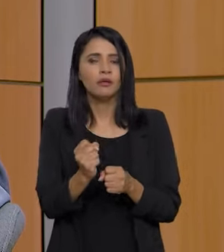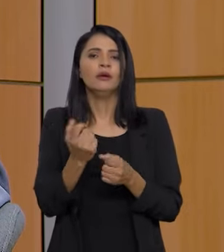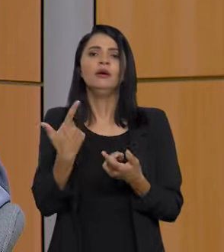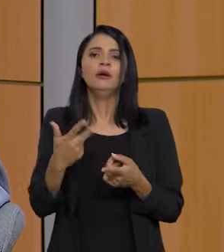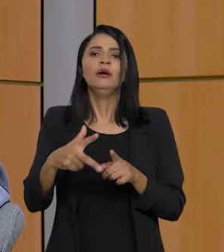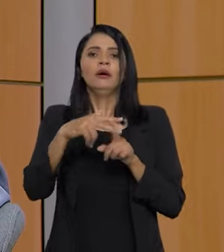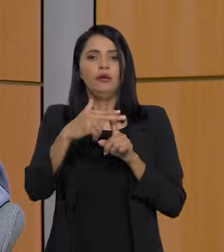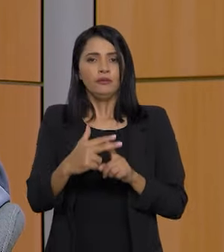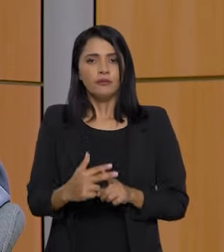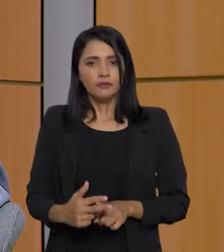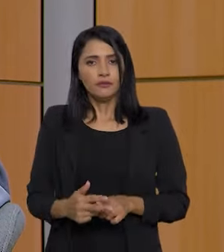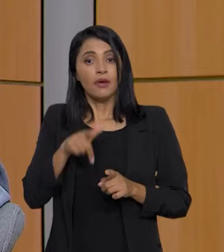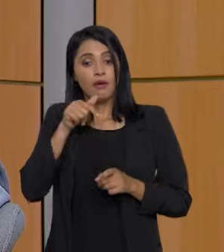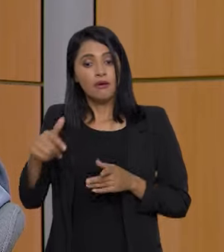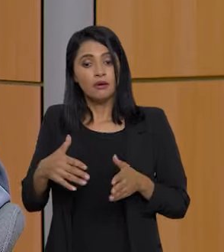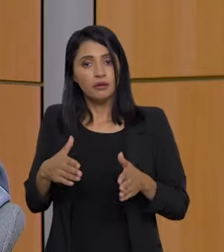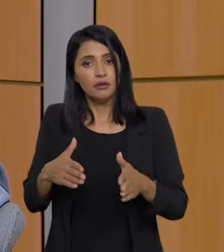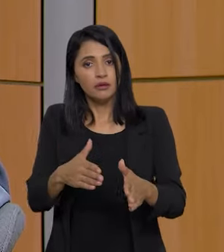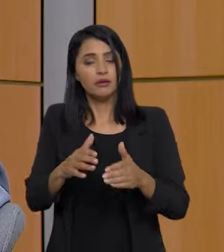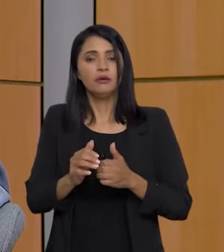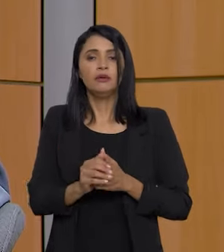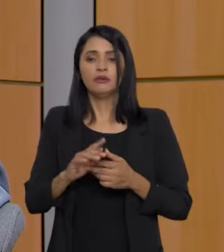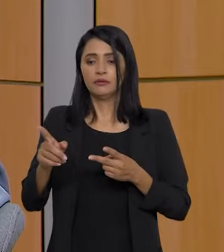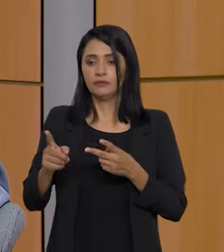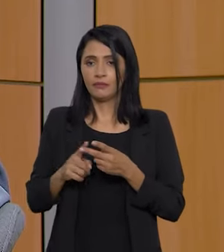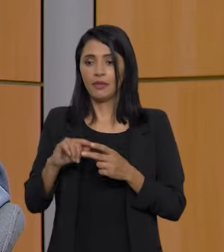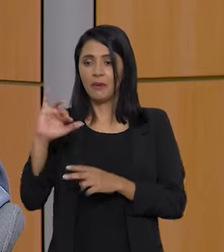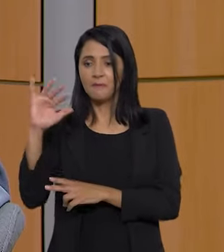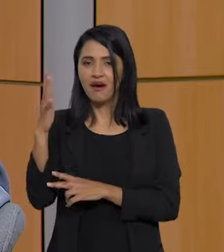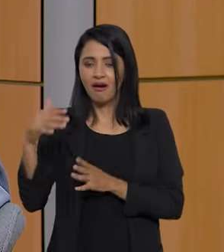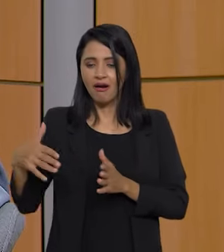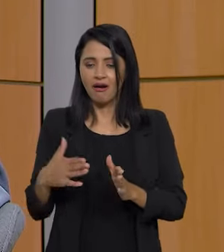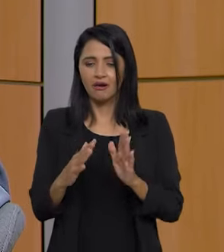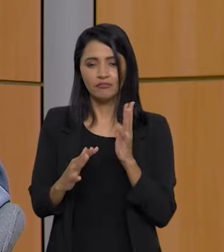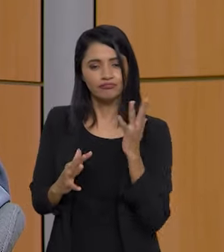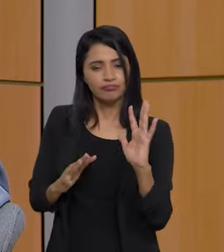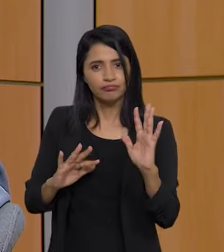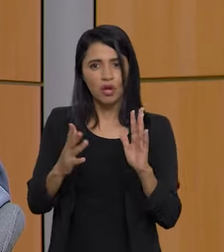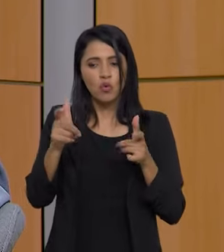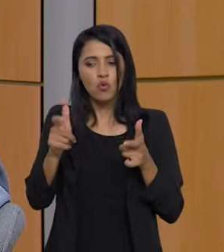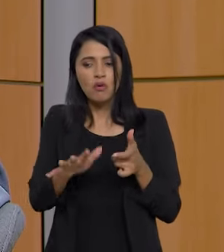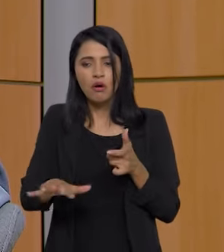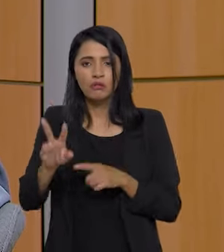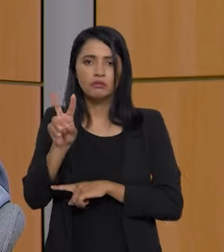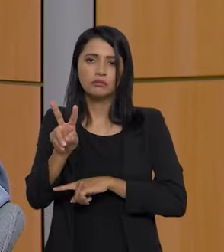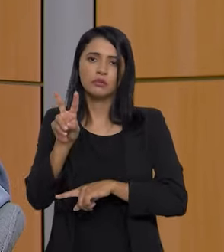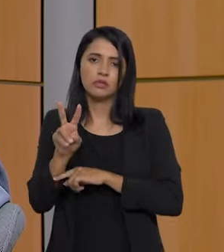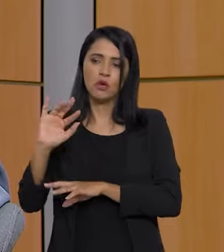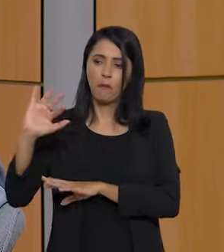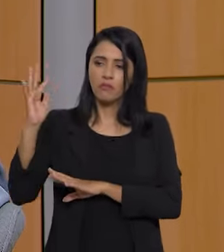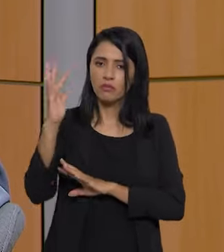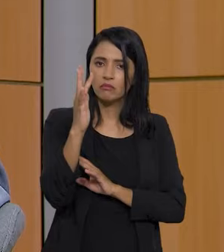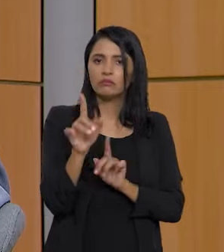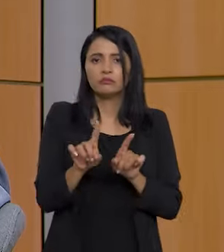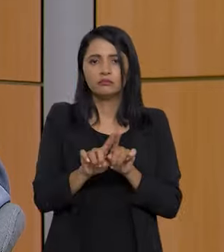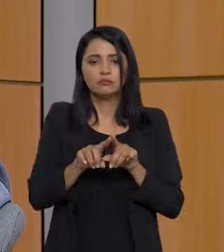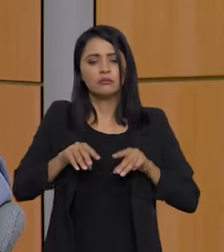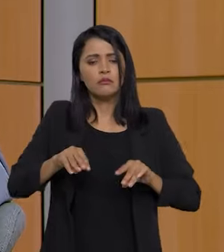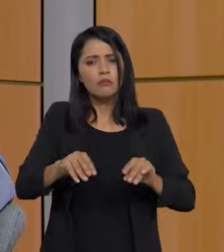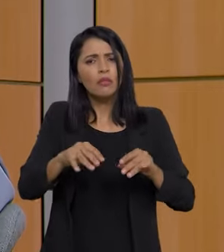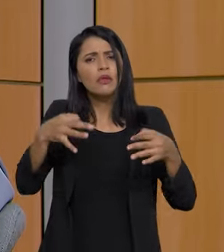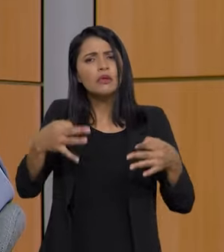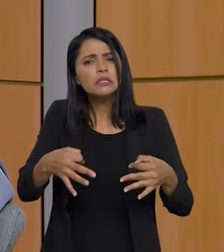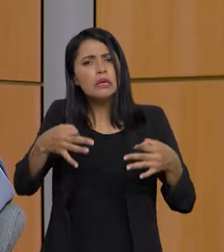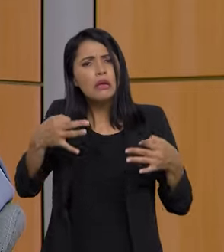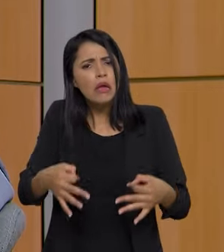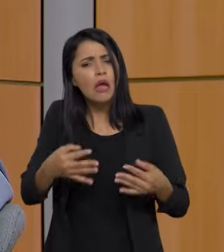as vertentes de água, as matas ciliares, as áreas de proteção ambiental, tratar